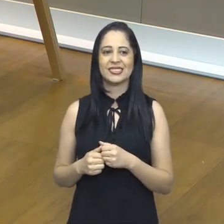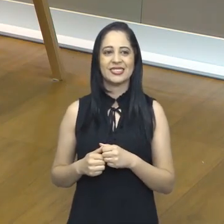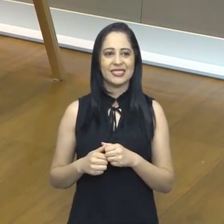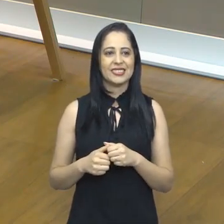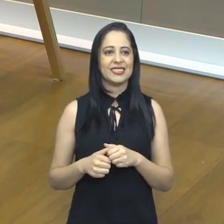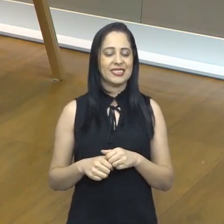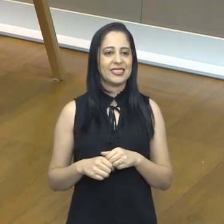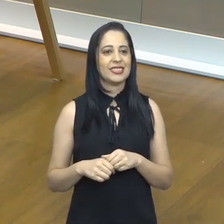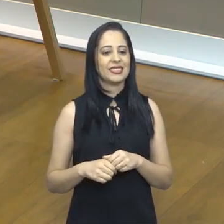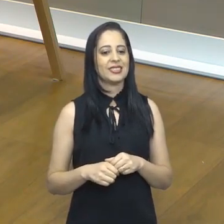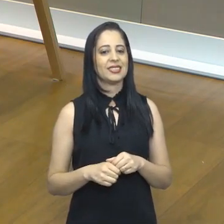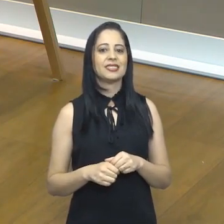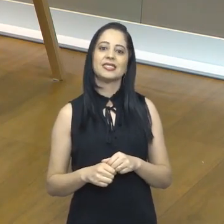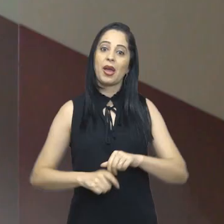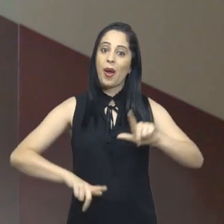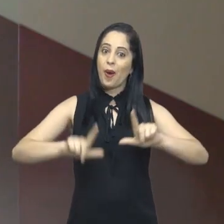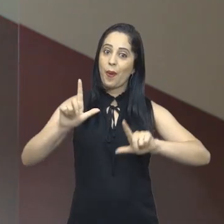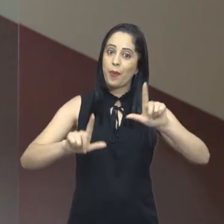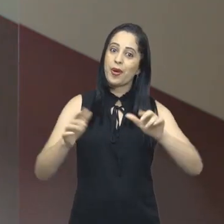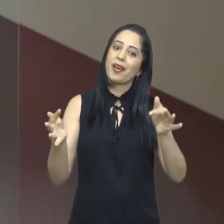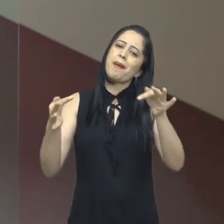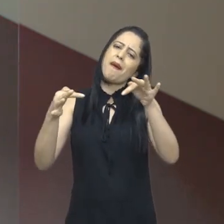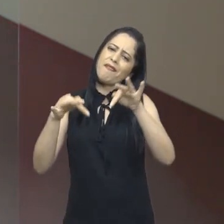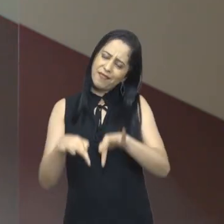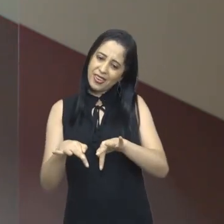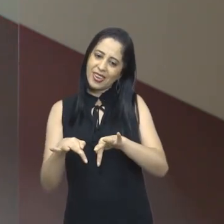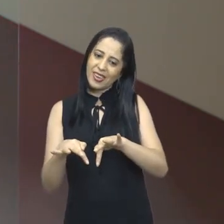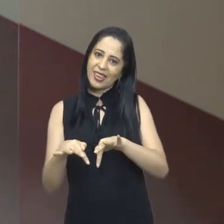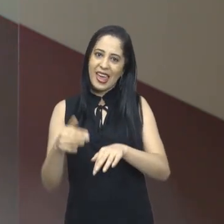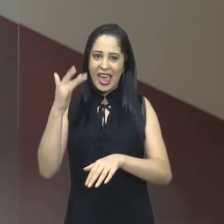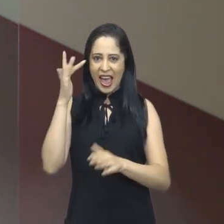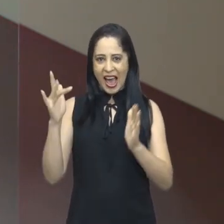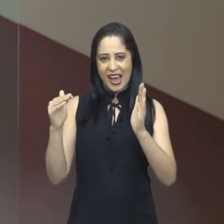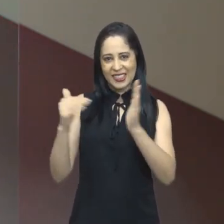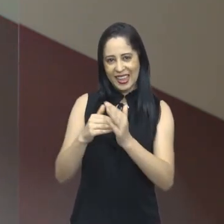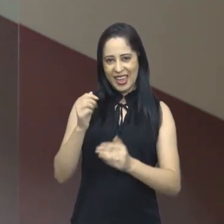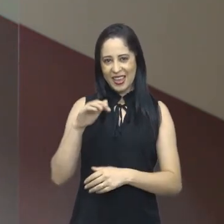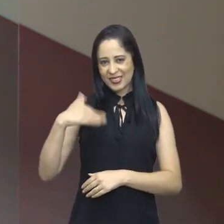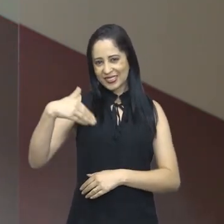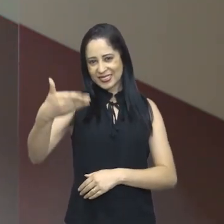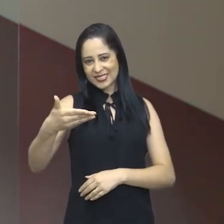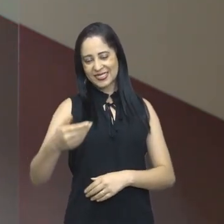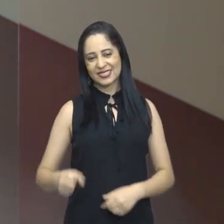esclarecedora. E o De Bem Com Você de hoje fica por aqui. Até a próxima!